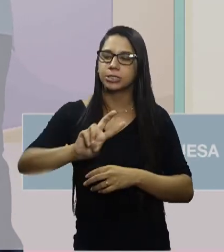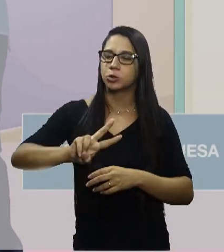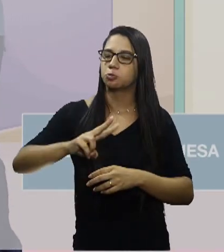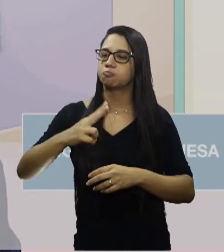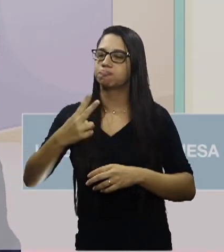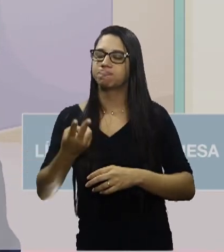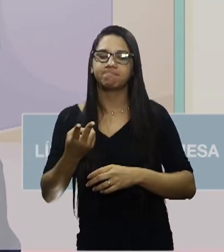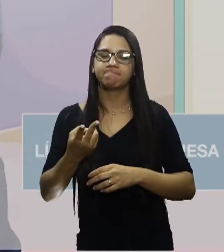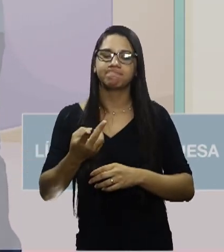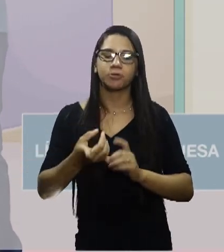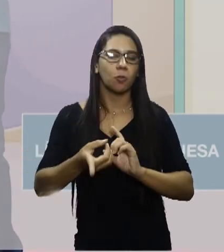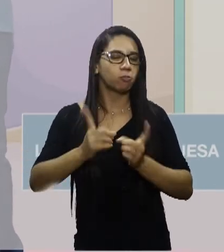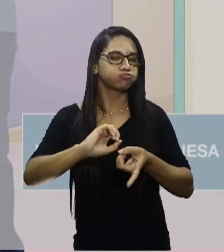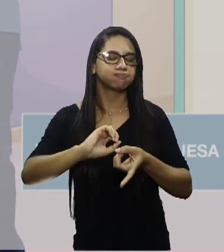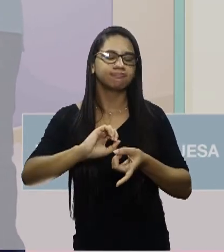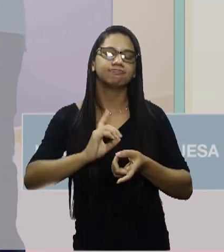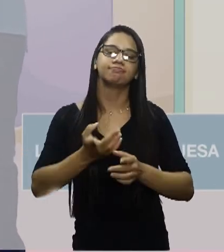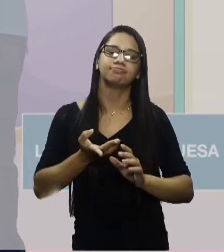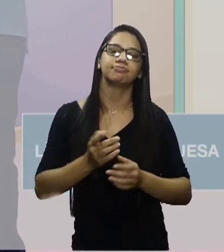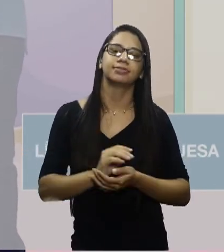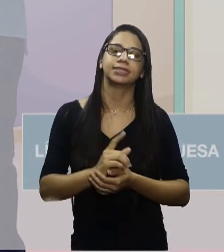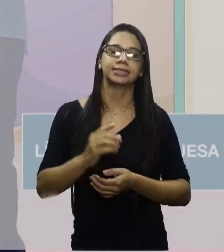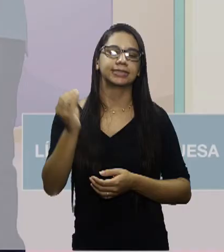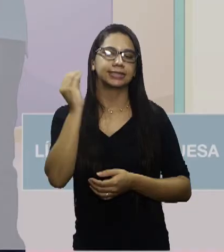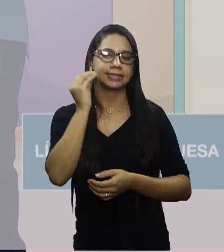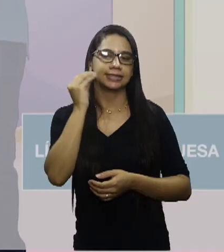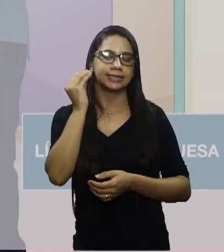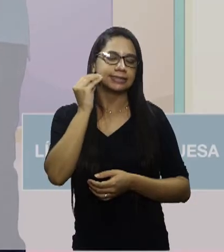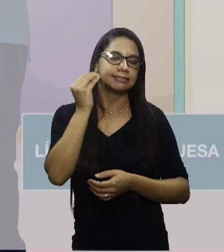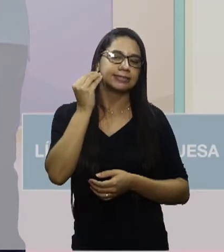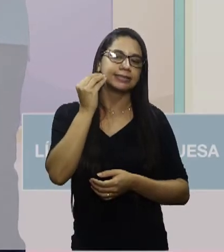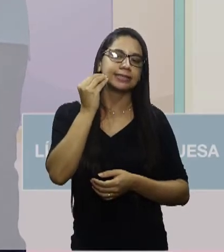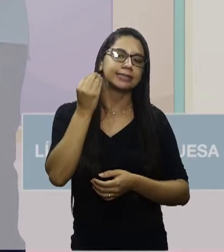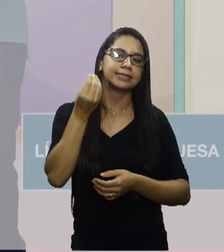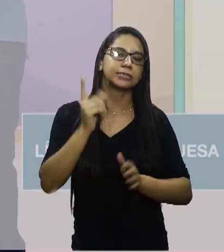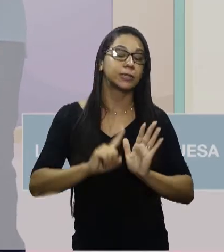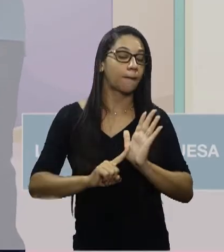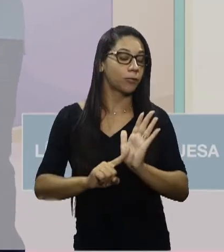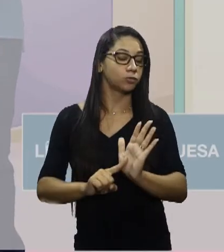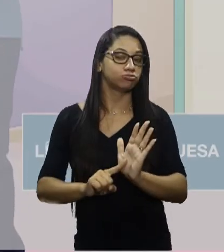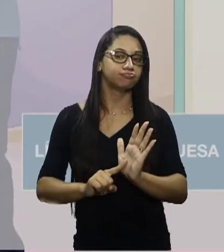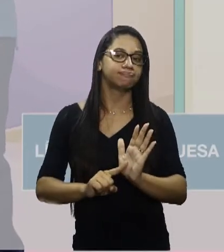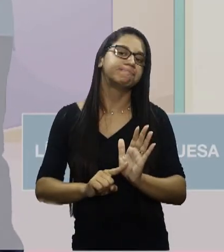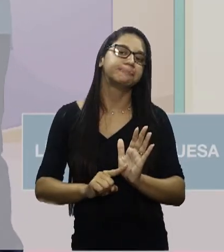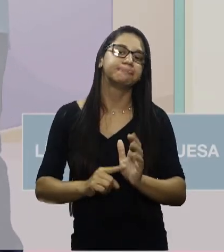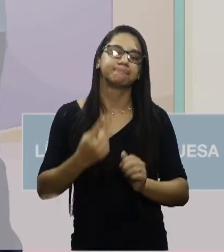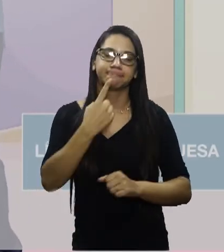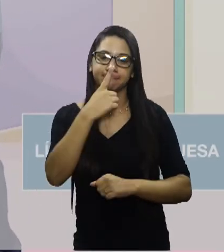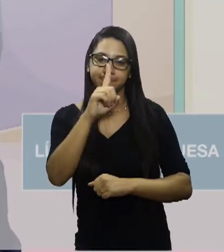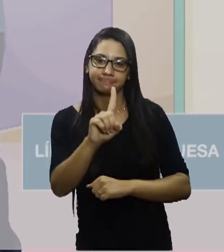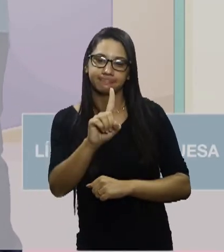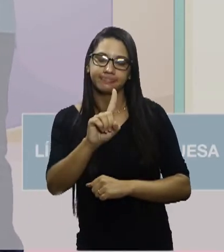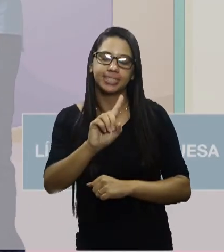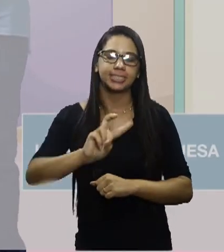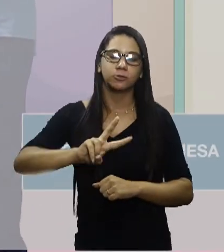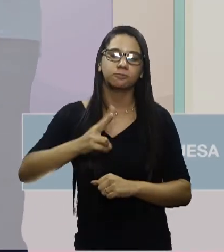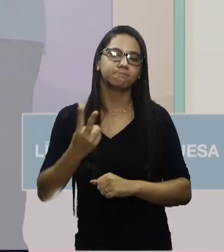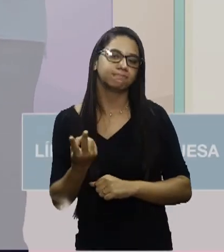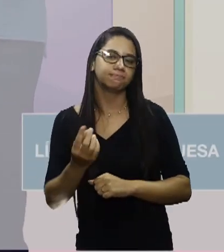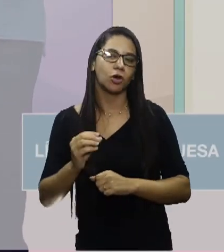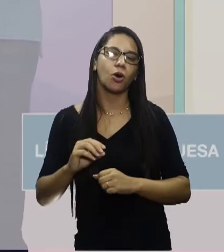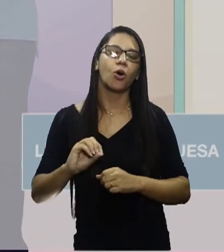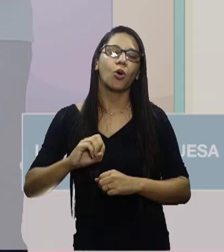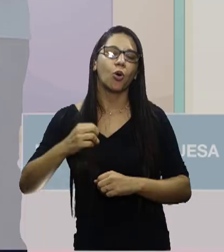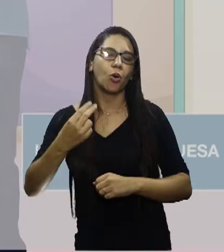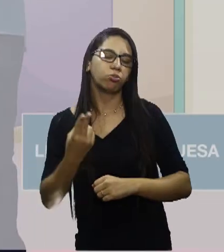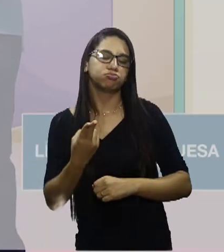ou oposição. Então, a gente vai tentar expressar aqui uma ideia de contradição ou de